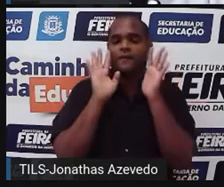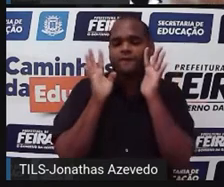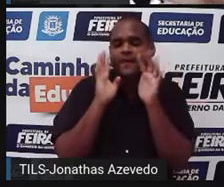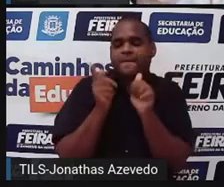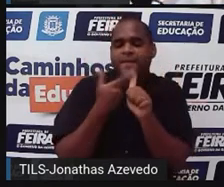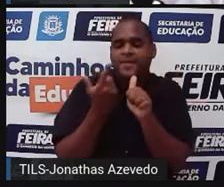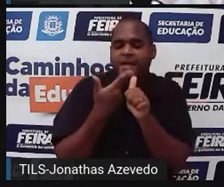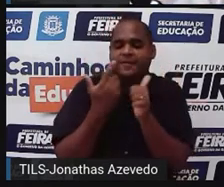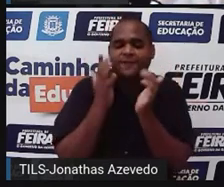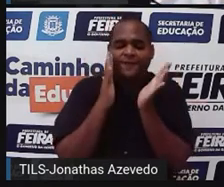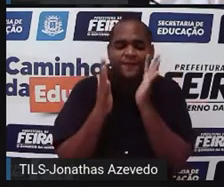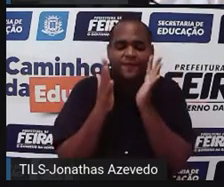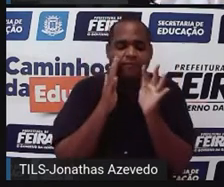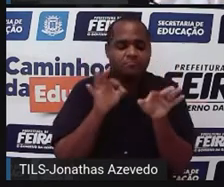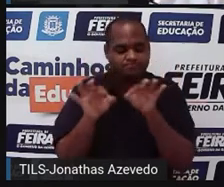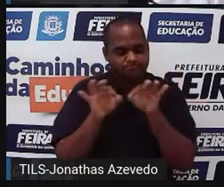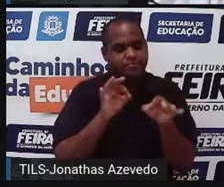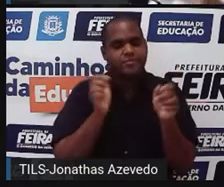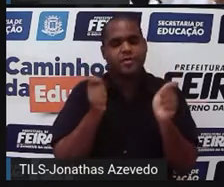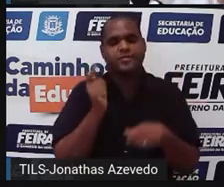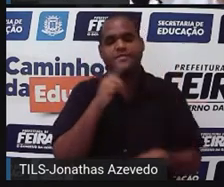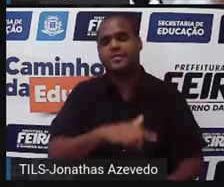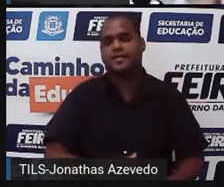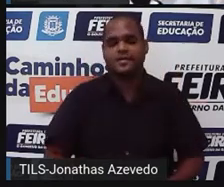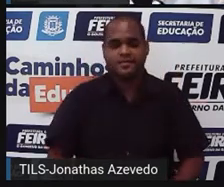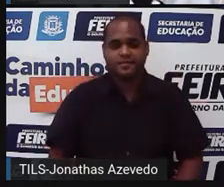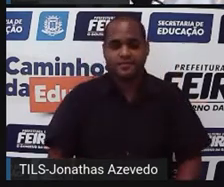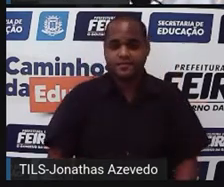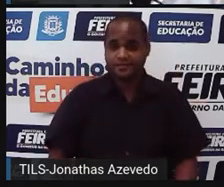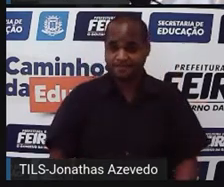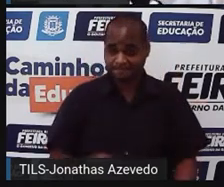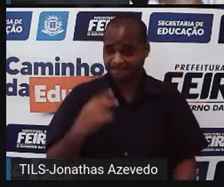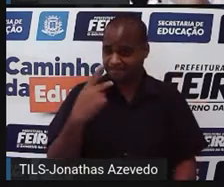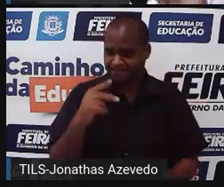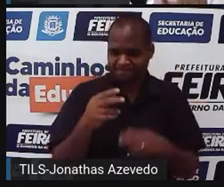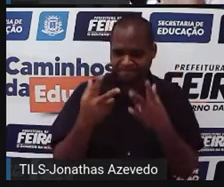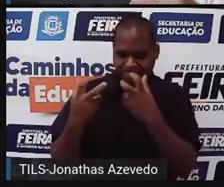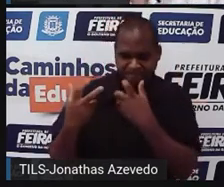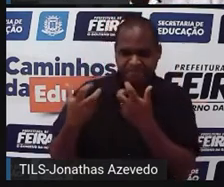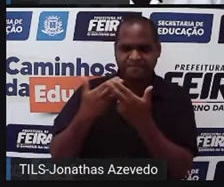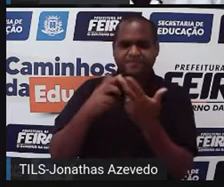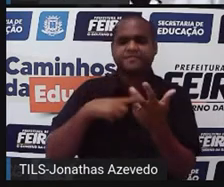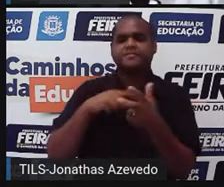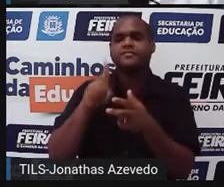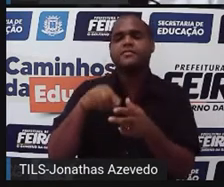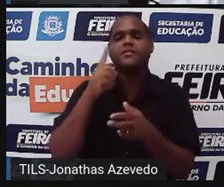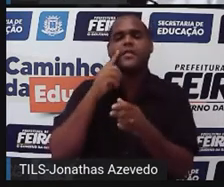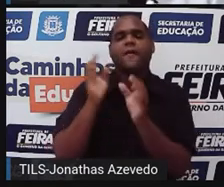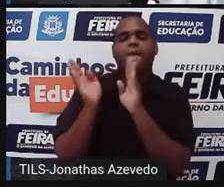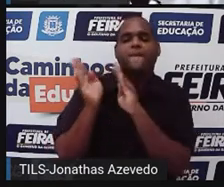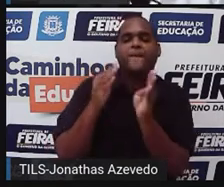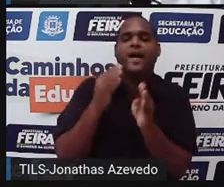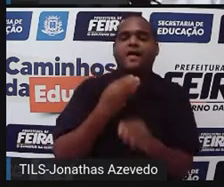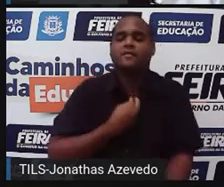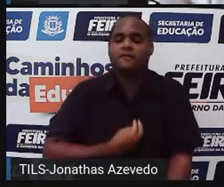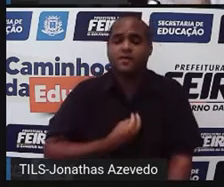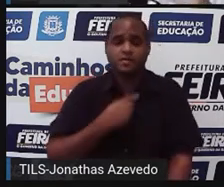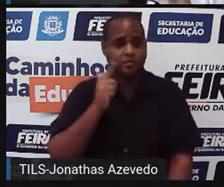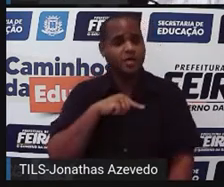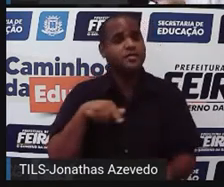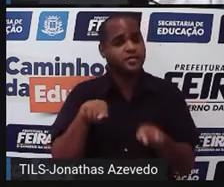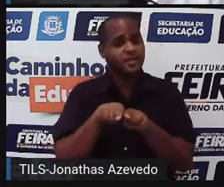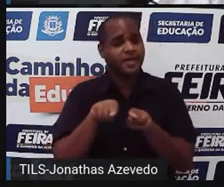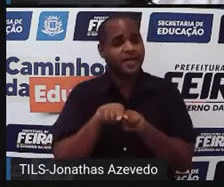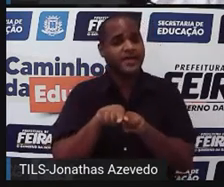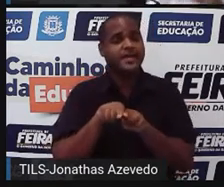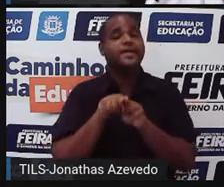vezes, mas a gente resolve. Você já percebeu que o curso da nossa vida também é assim? Tem